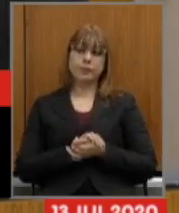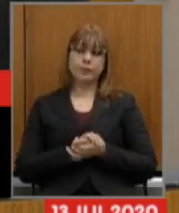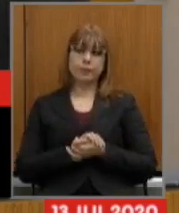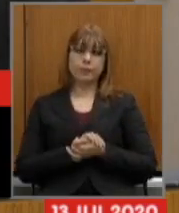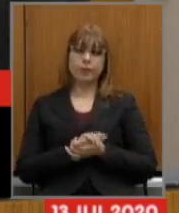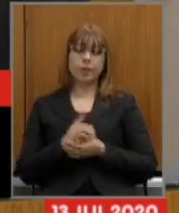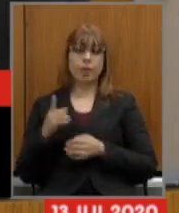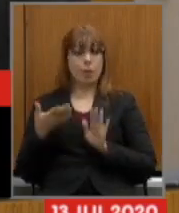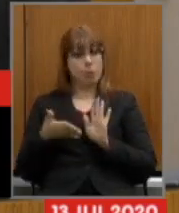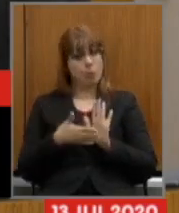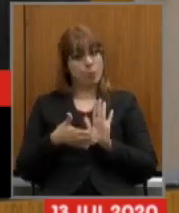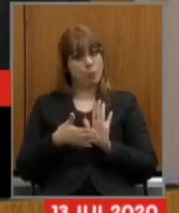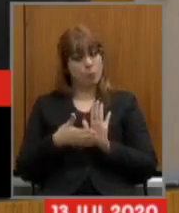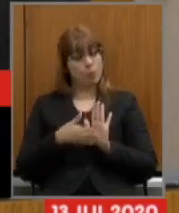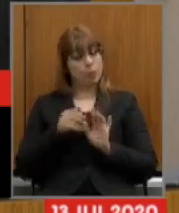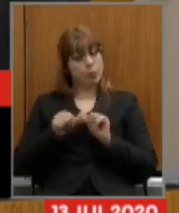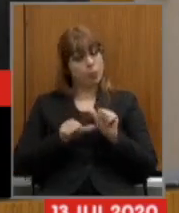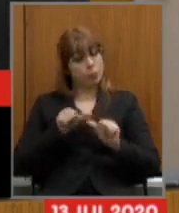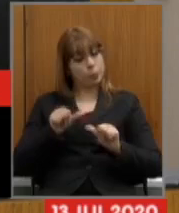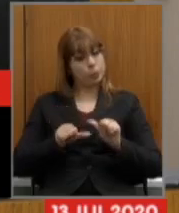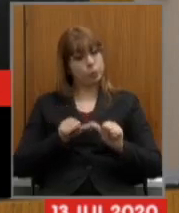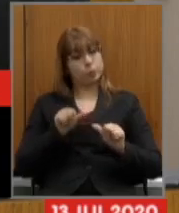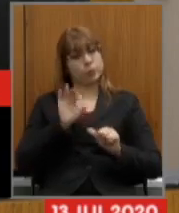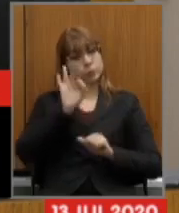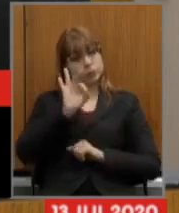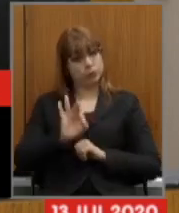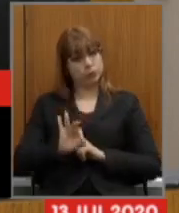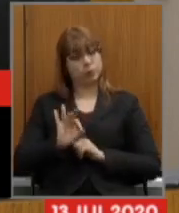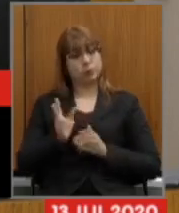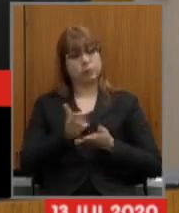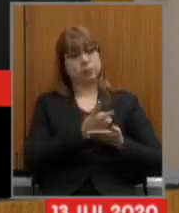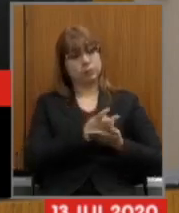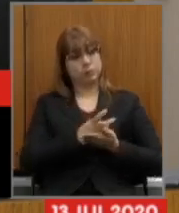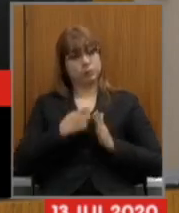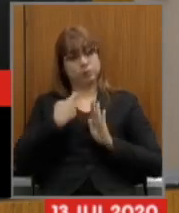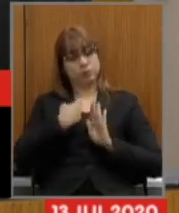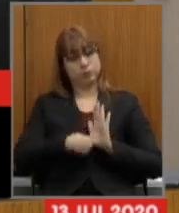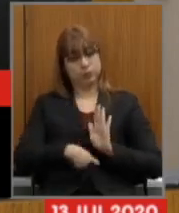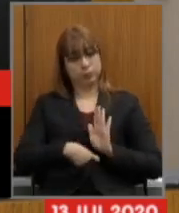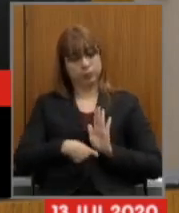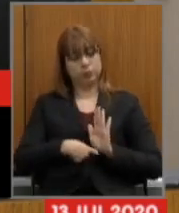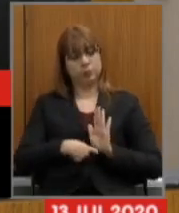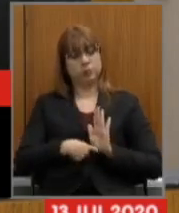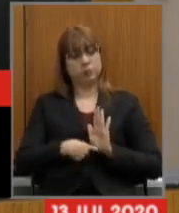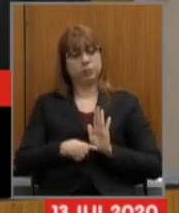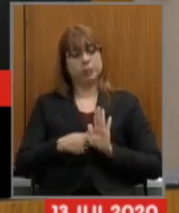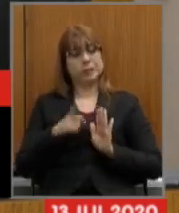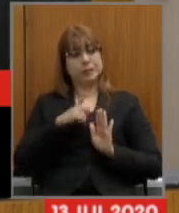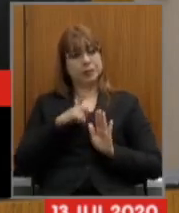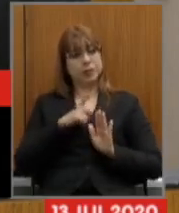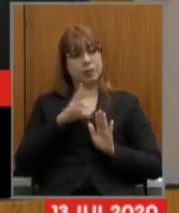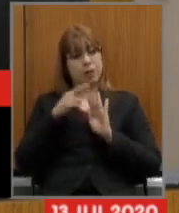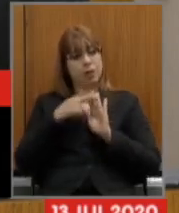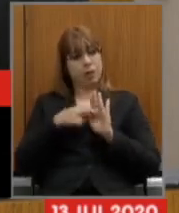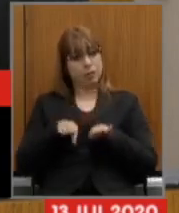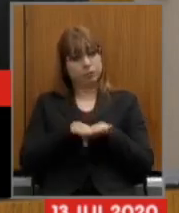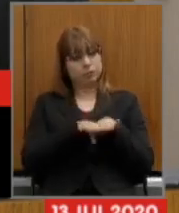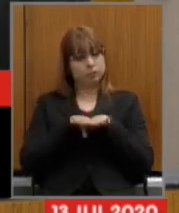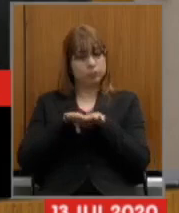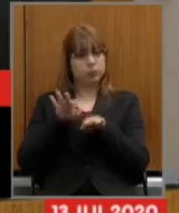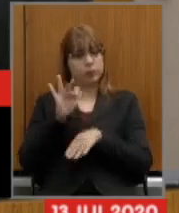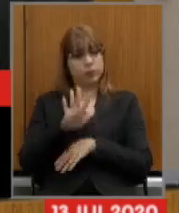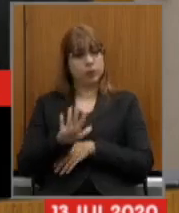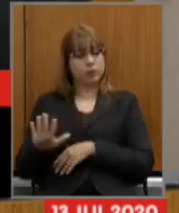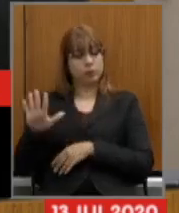uma mudança nas alíquotas o parâmetro federal exige que na média as novas